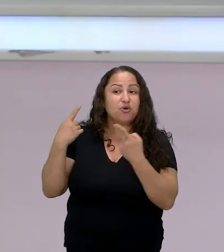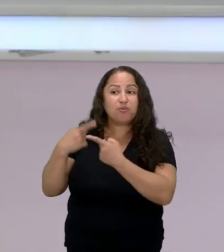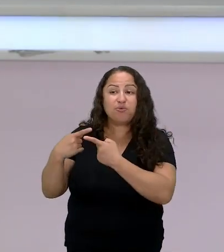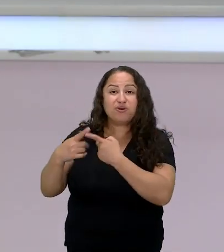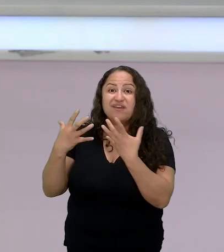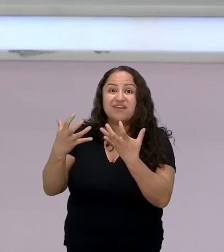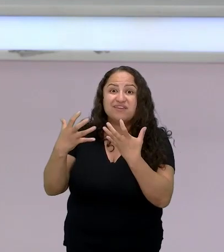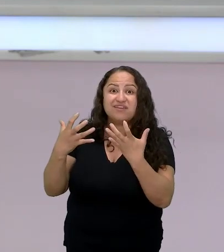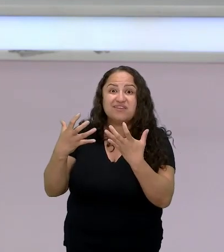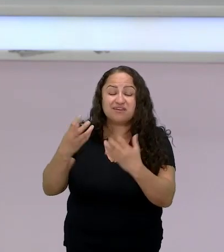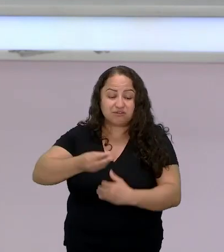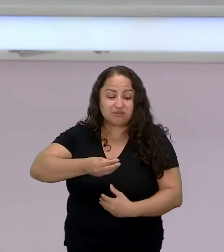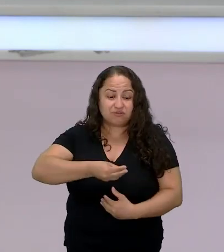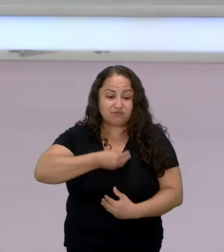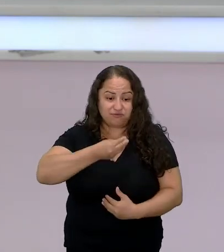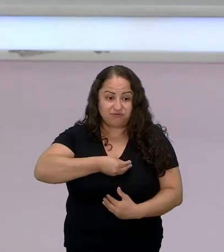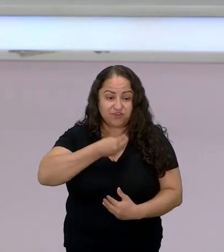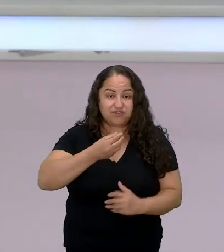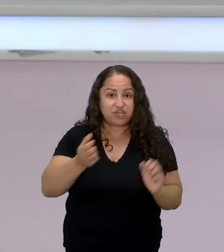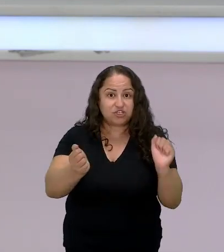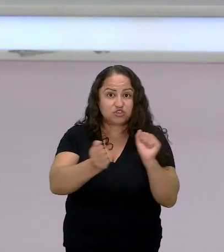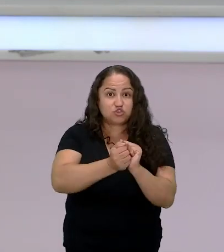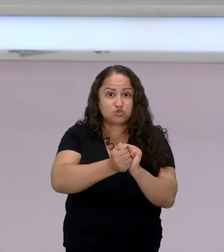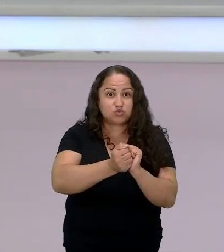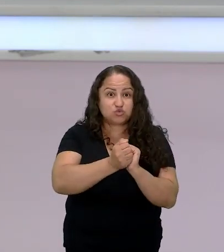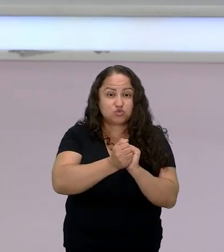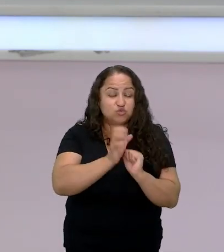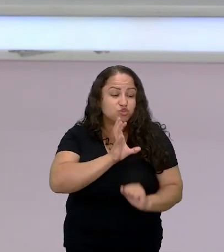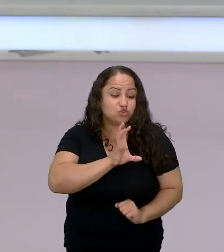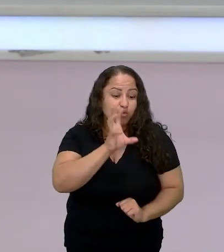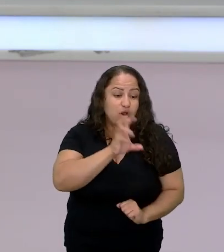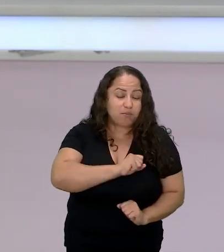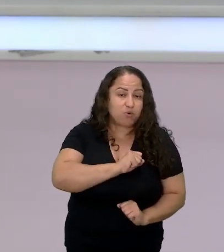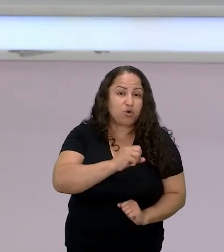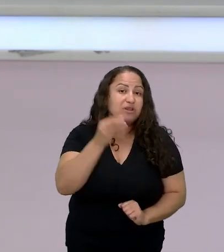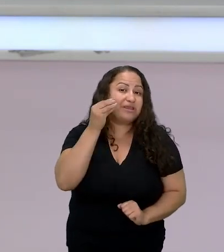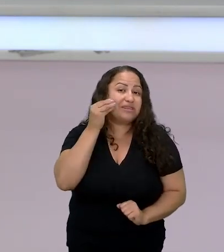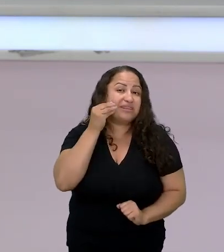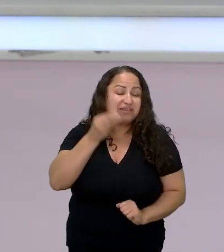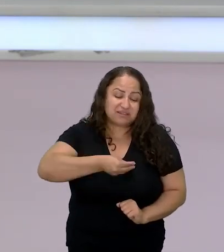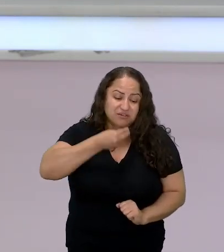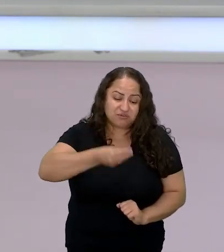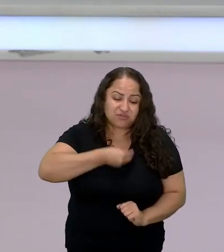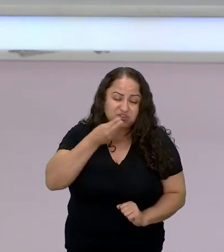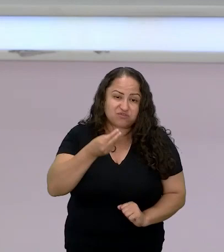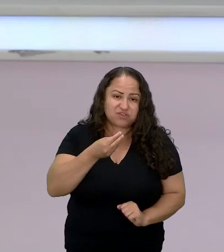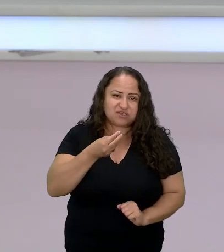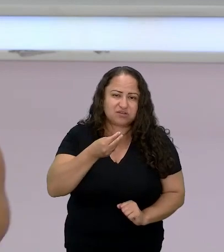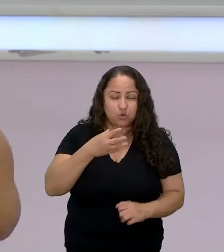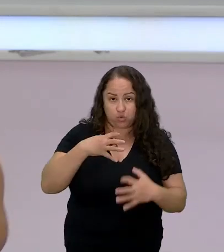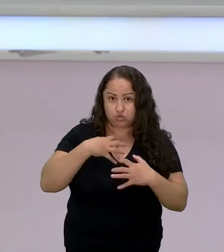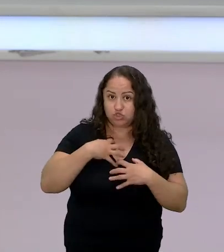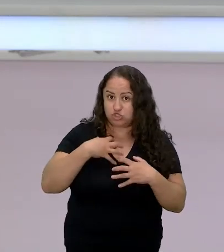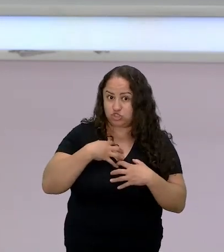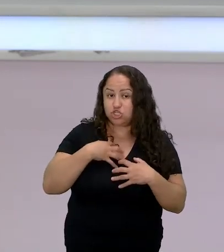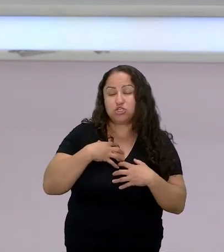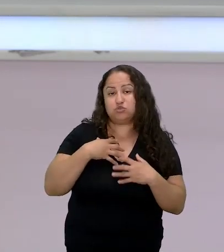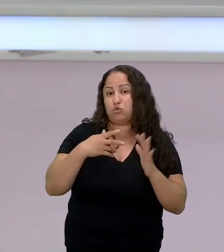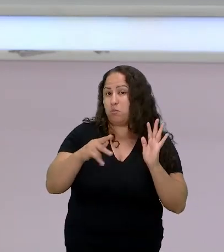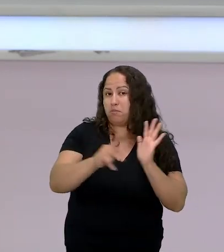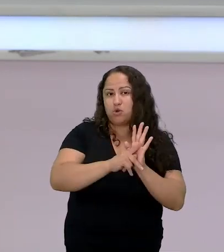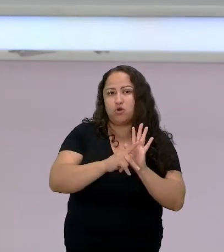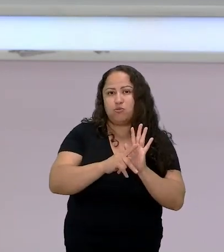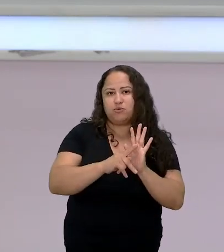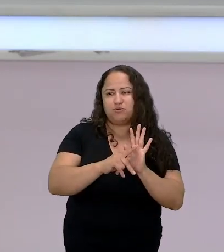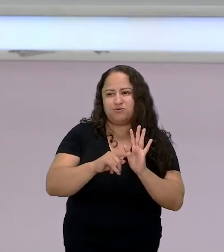o John e também tenta sobreviver a sua maneira com a qual